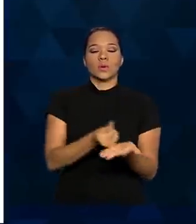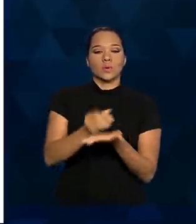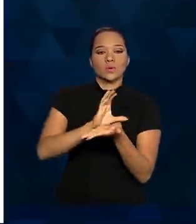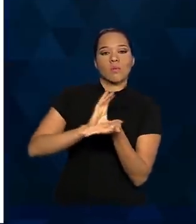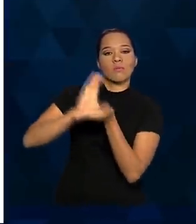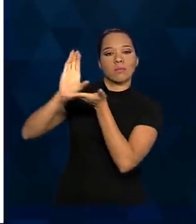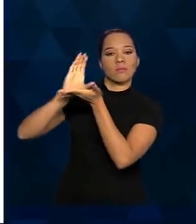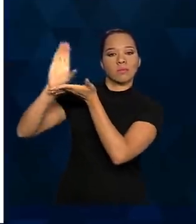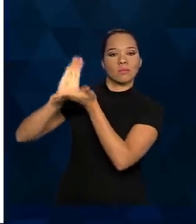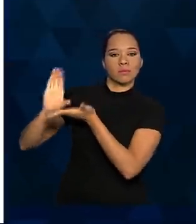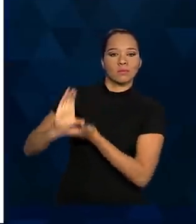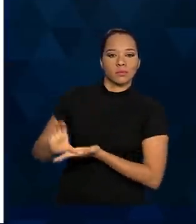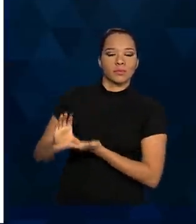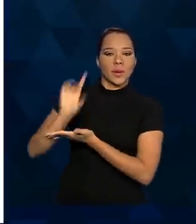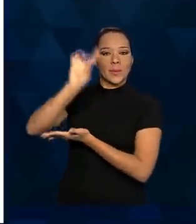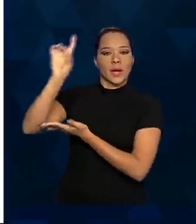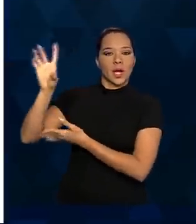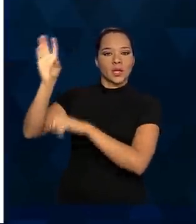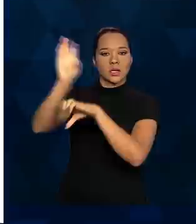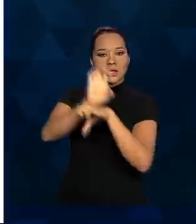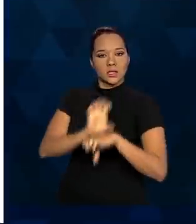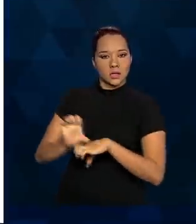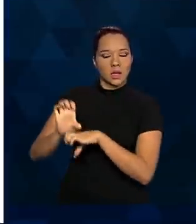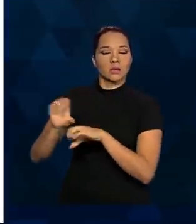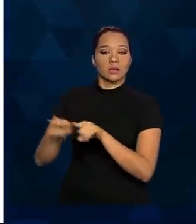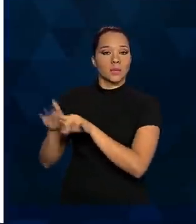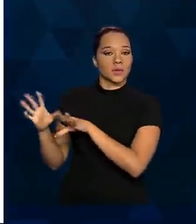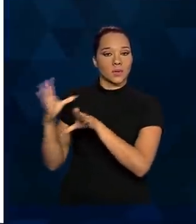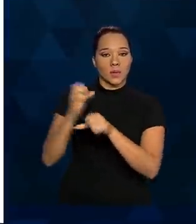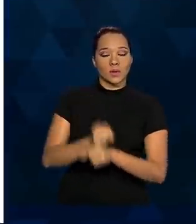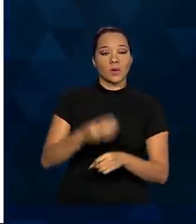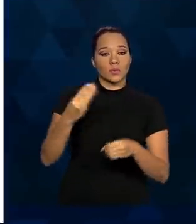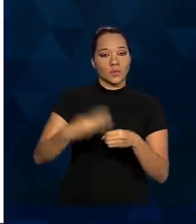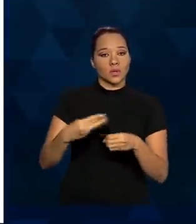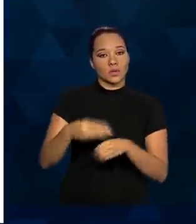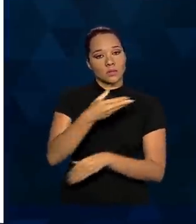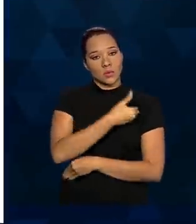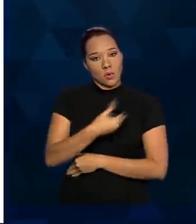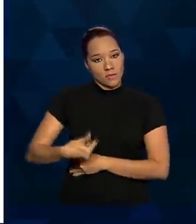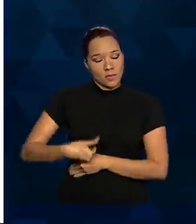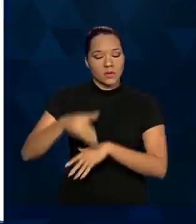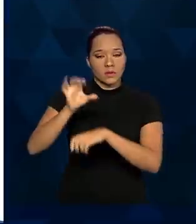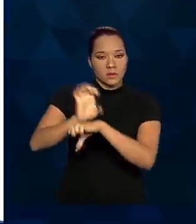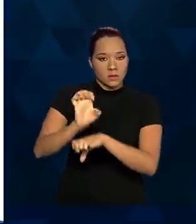destinados a cada estado, o somatório de municípios e governo do estado.